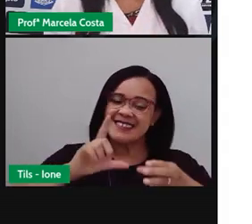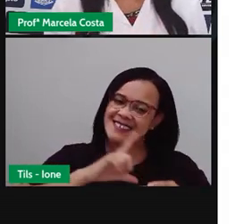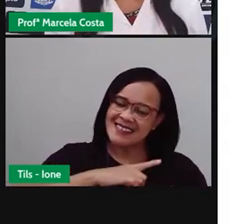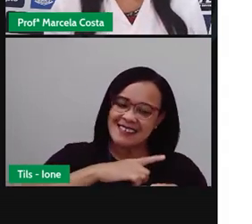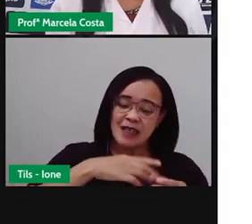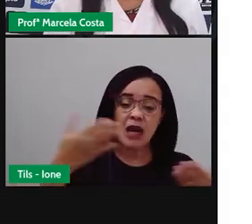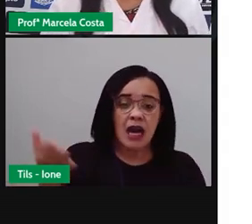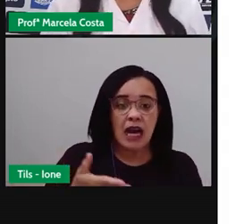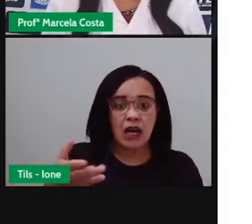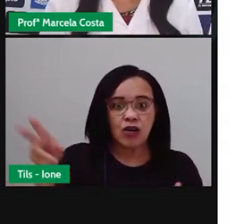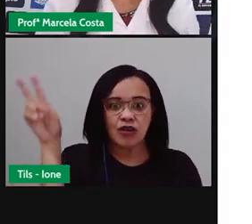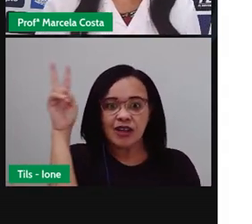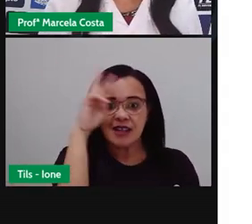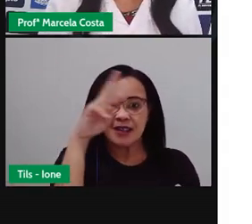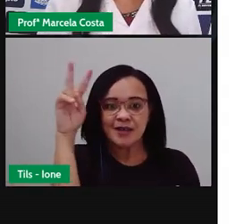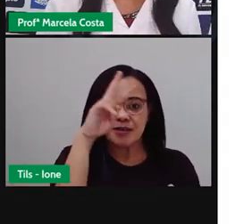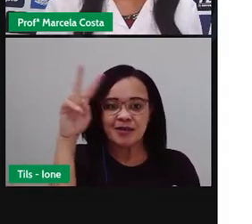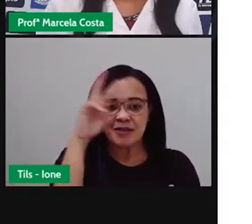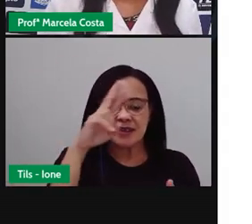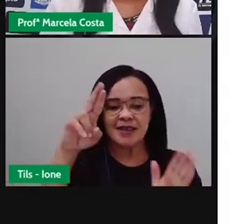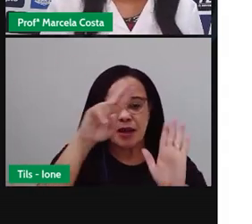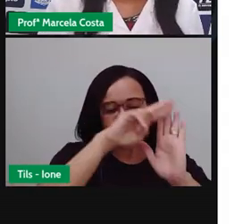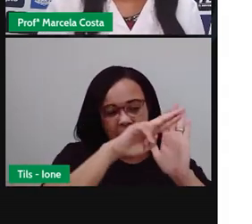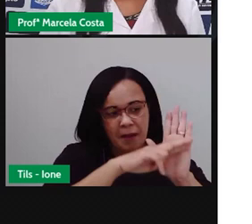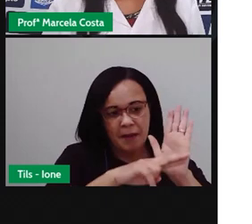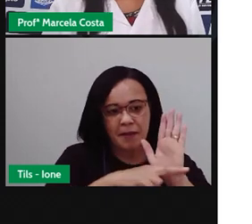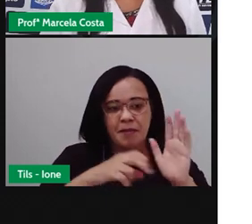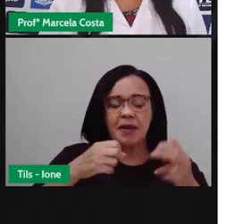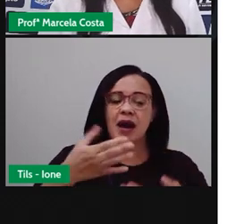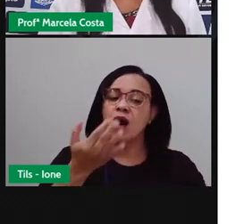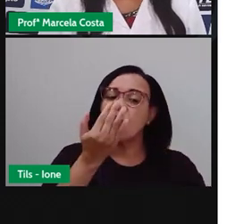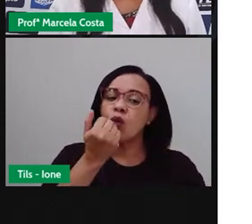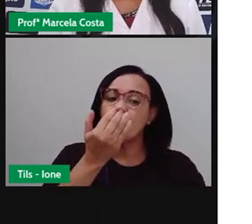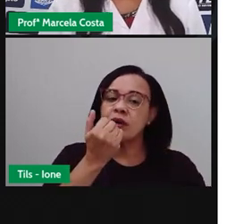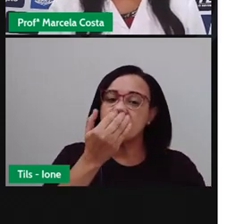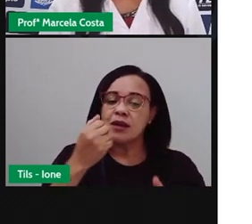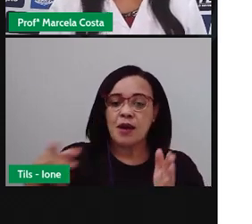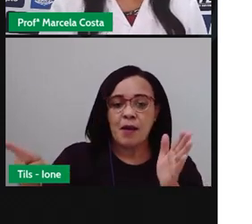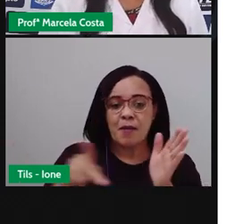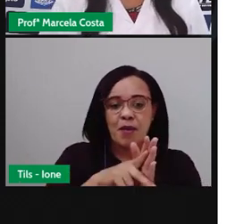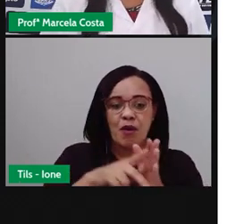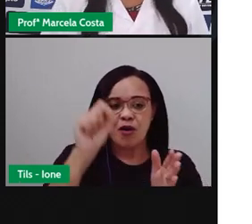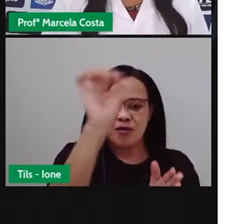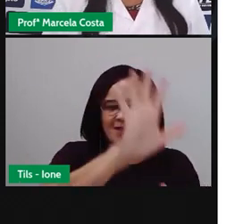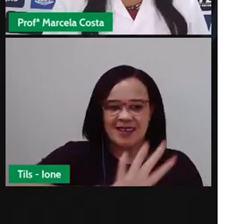relembrar agora algumas das comidas típicas da região nordeste.